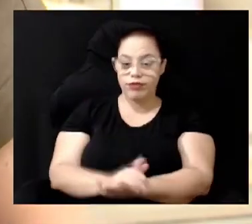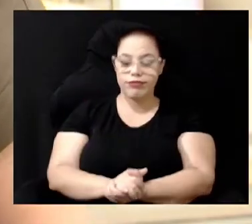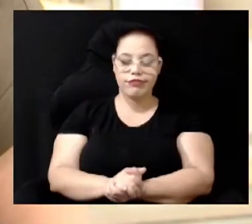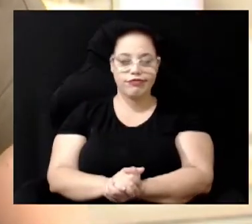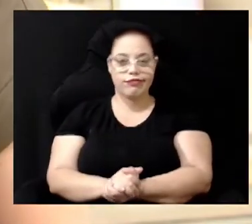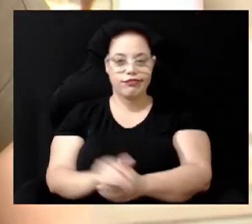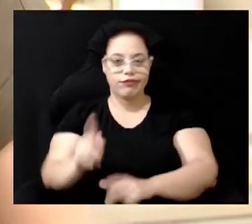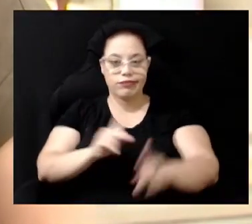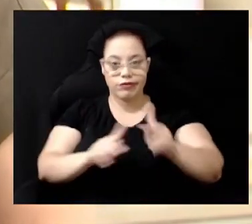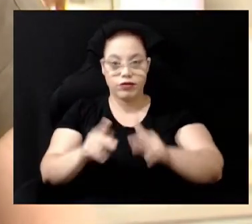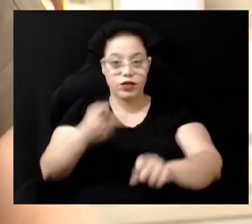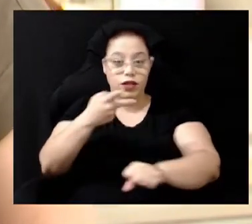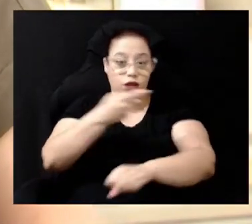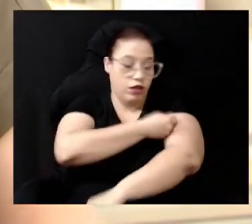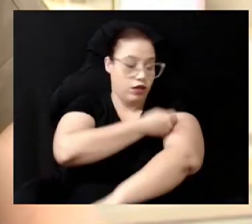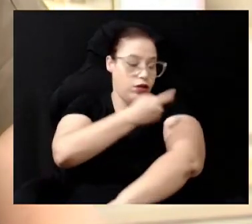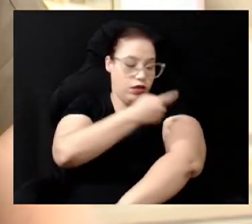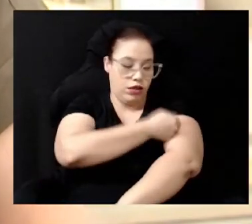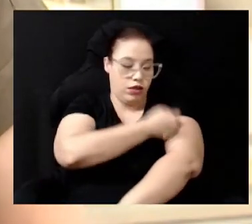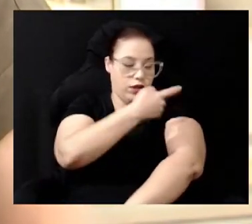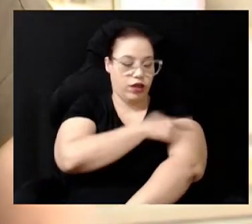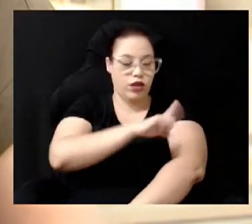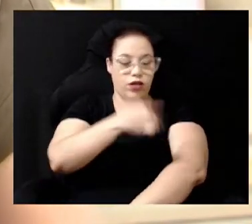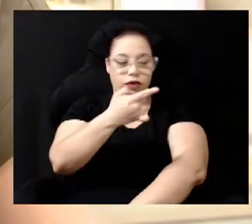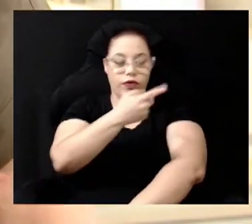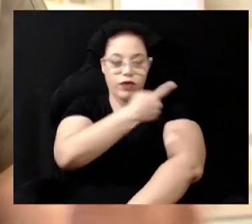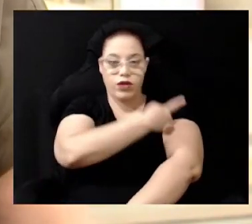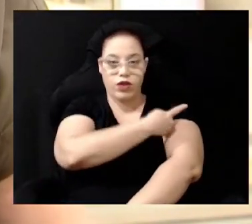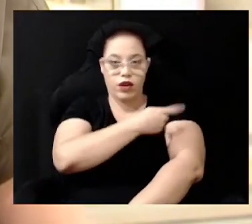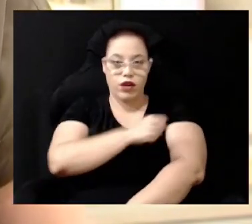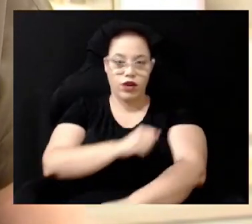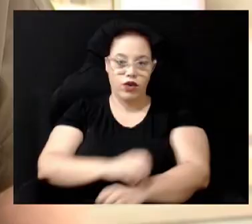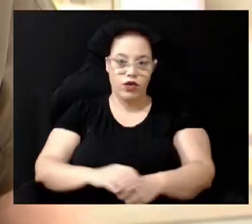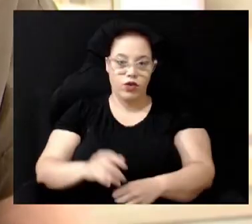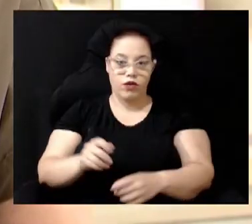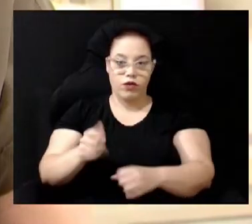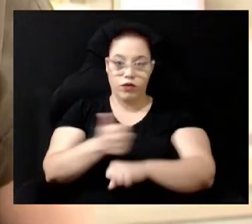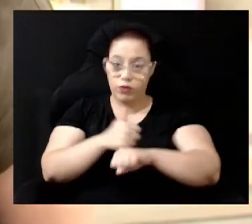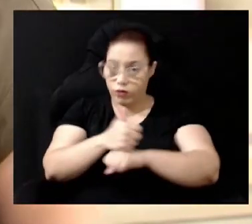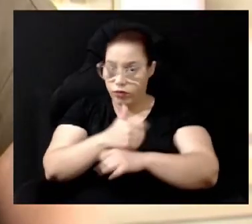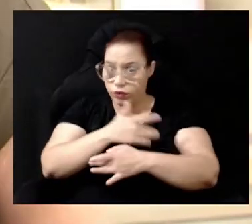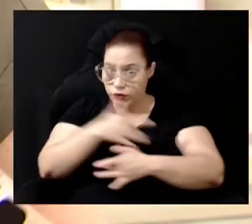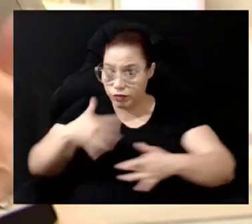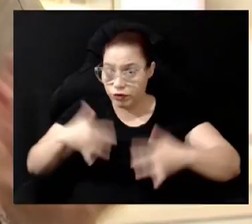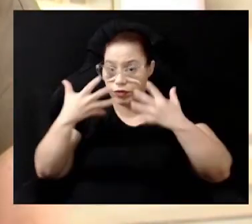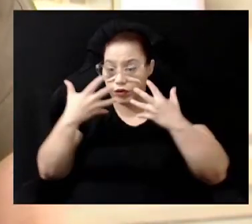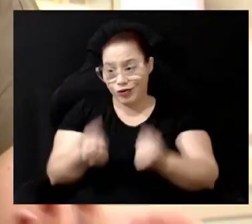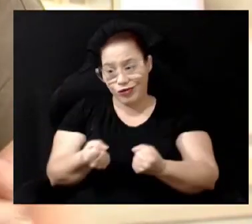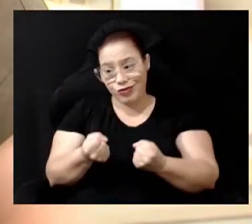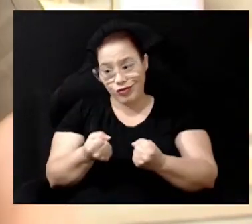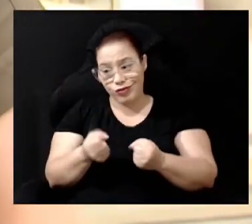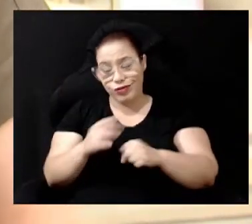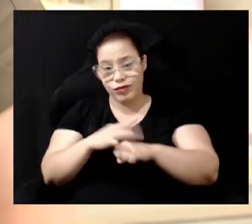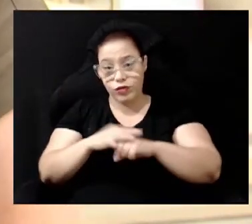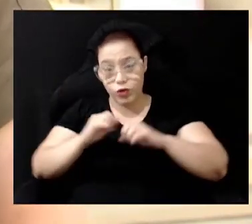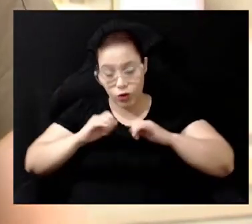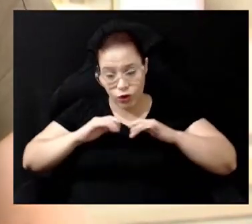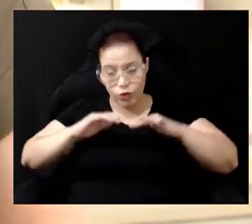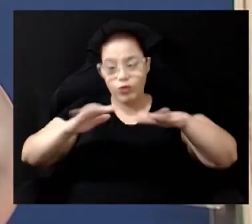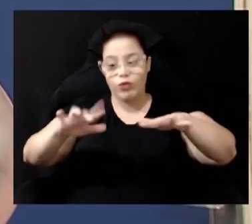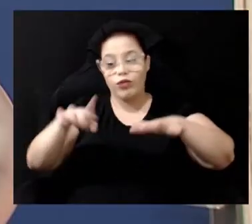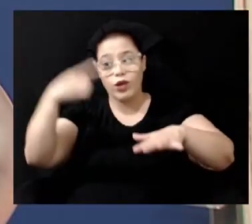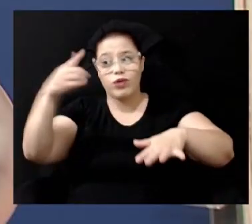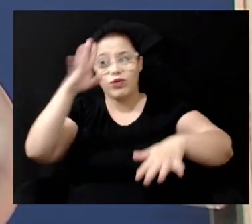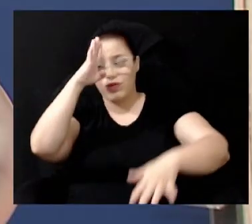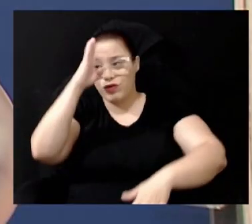vacinar E a outra que a gente vacina são os profissionais de saúde para que eles não adquiram a doença e transmitam para outros principalmente para